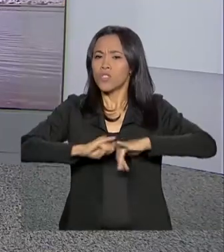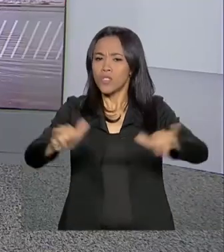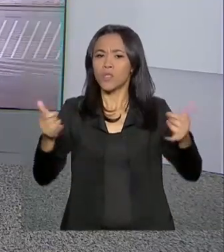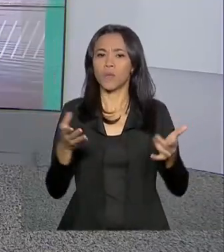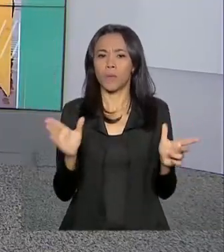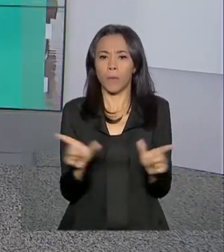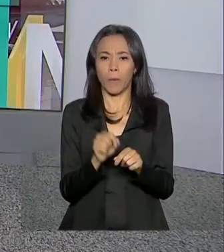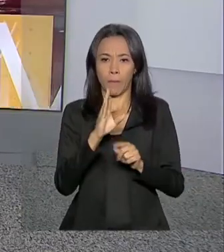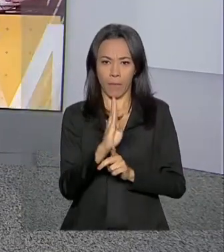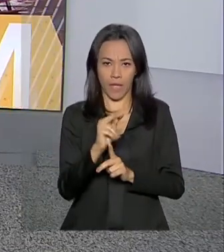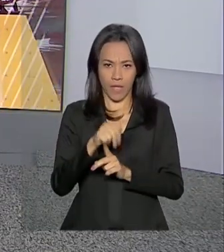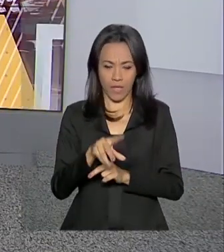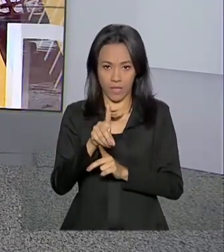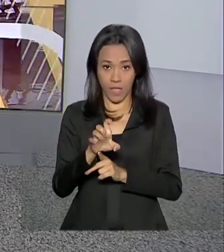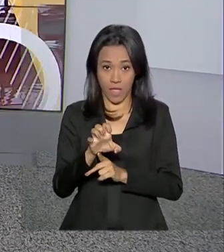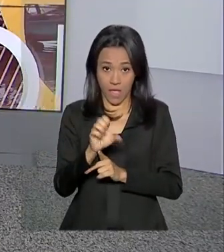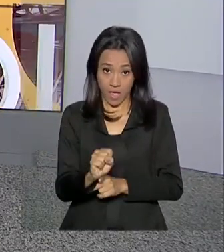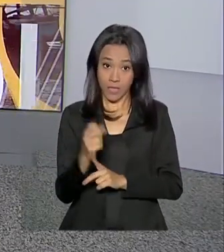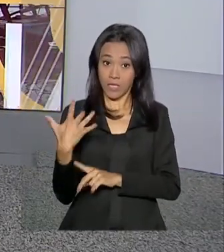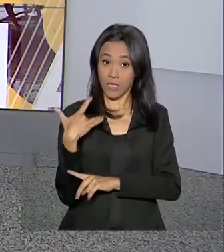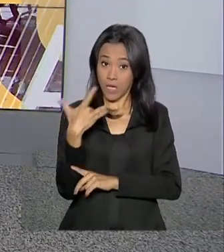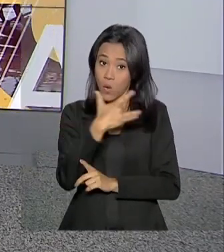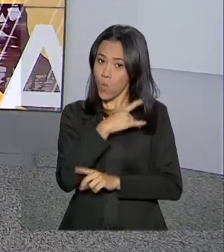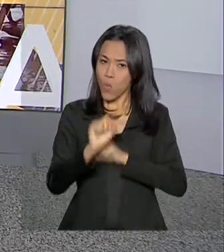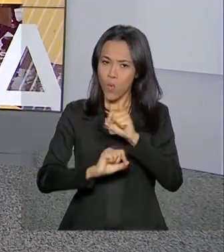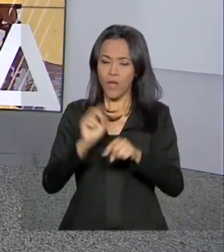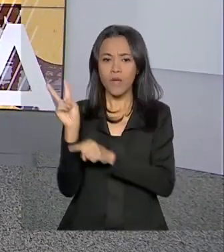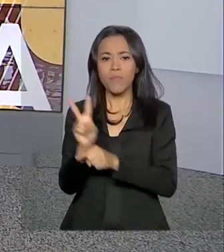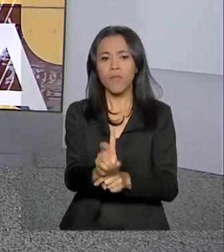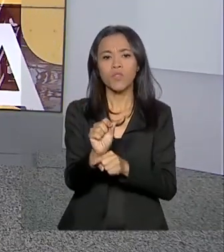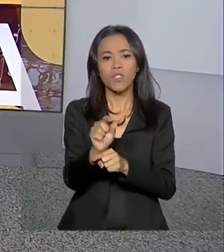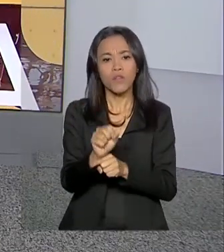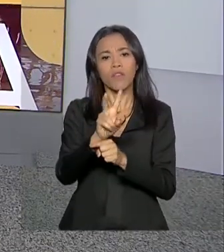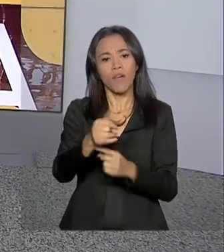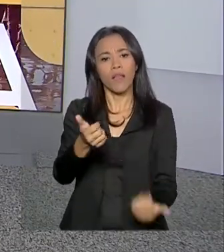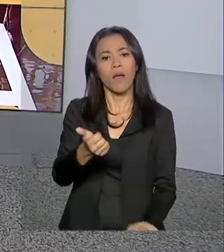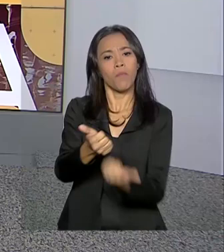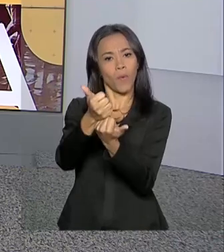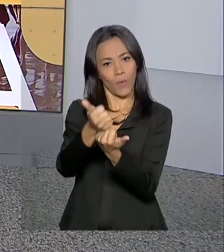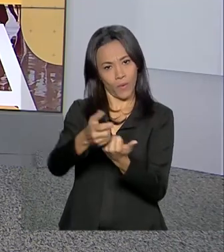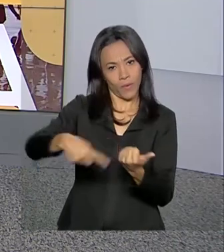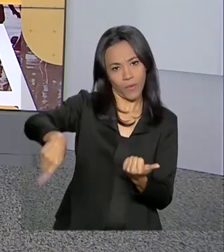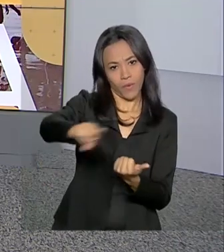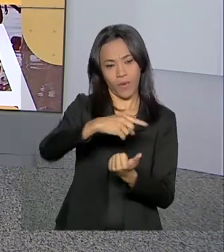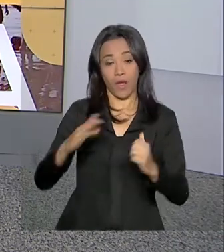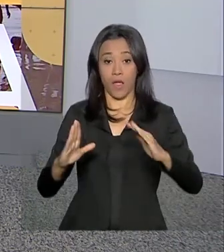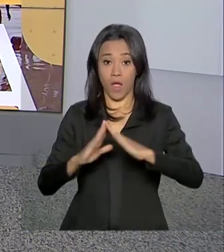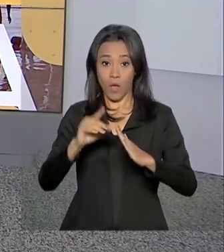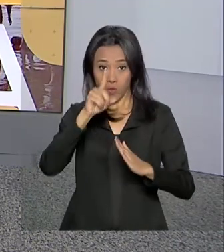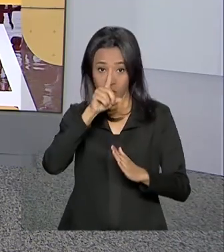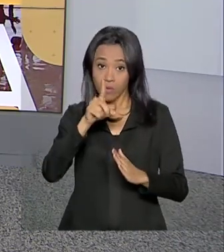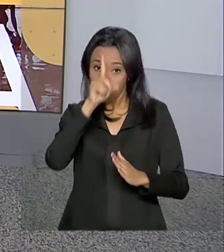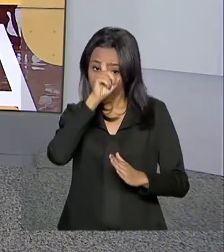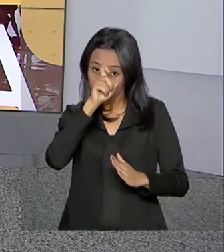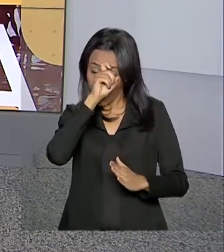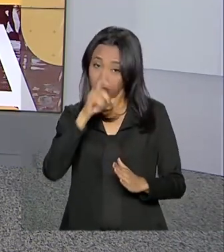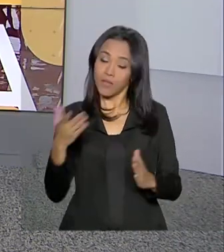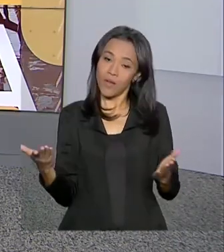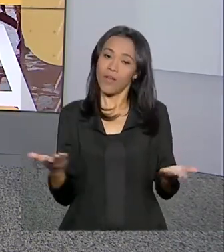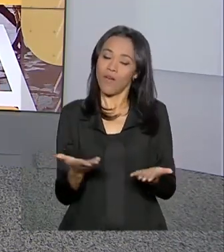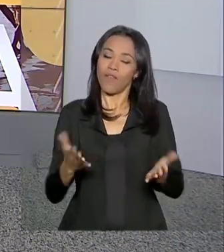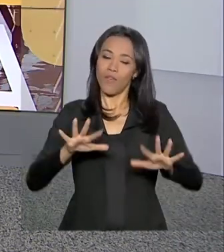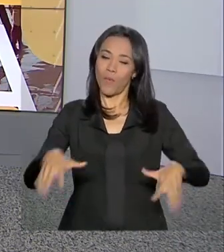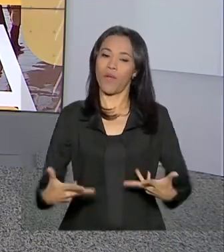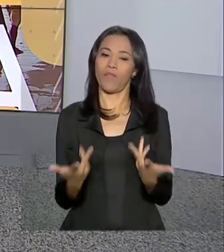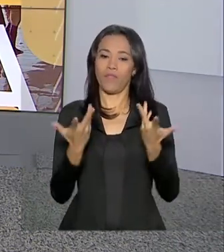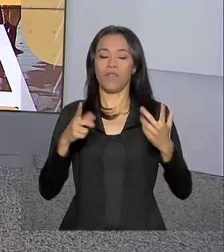programa voltado para instituições filantrópicas que prestam atendimento no Sistema Único de Saúde. O evento foi no Palácio do Planalto, com a